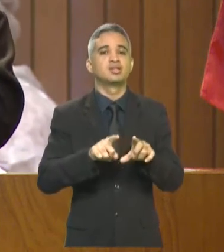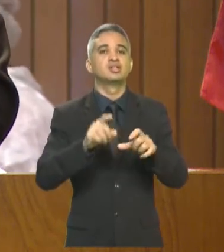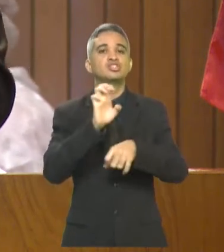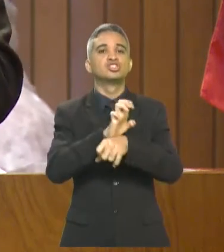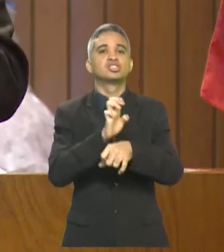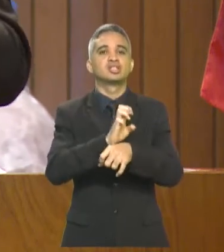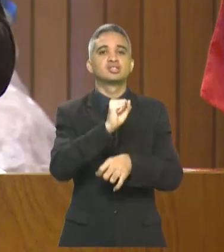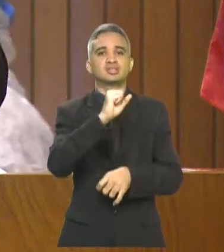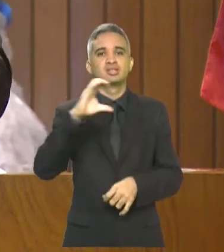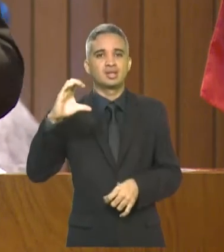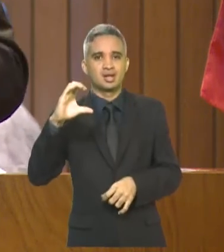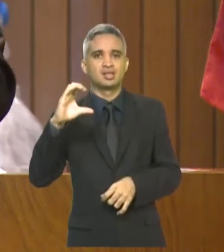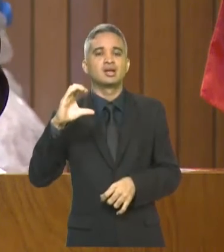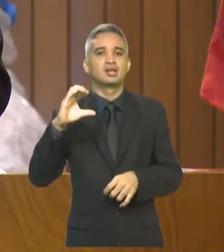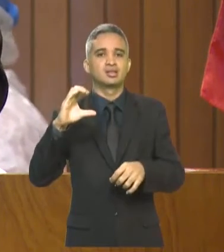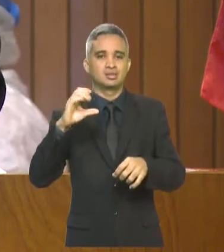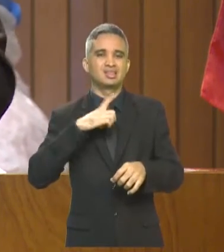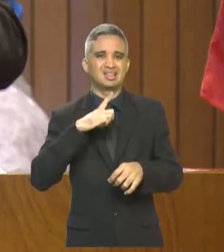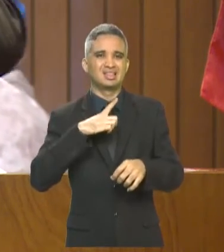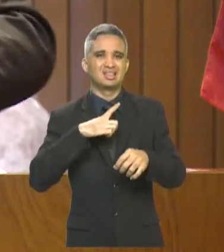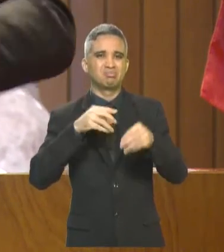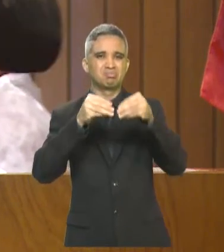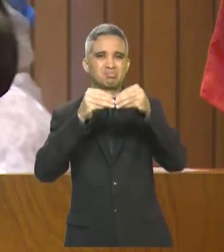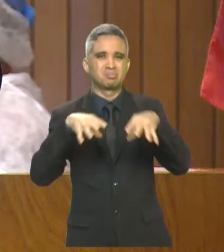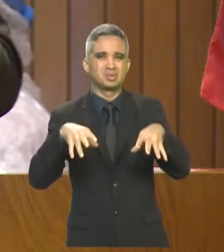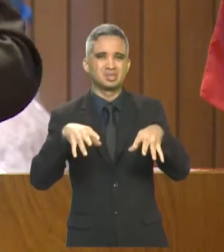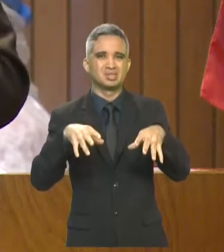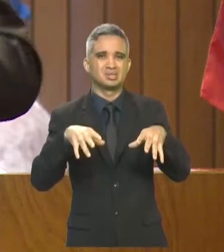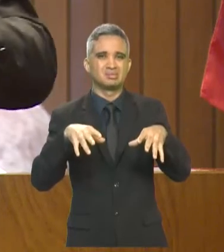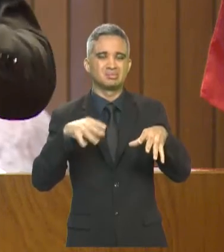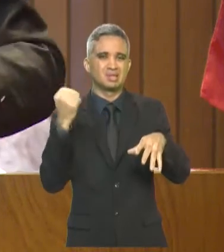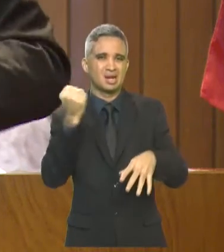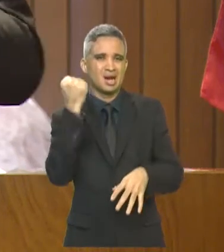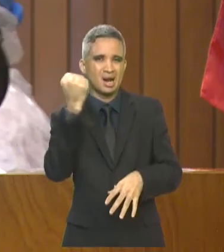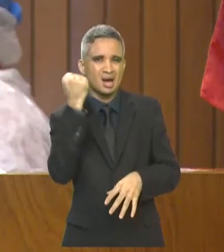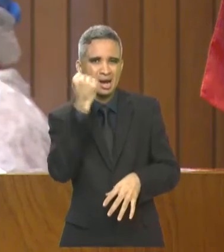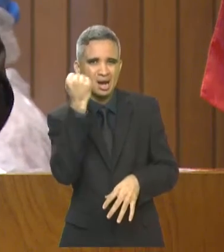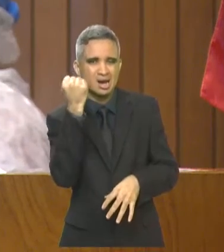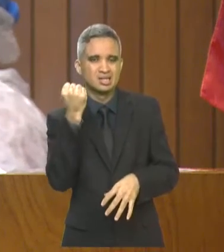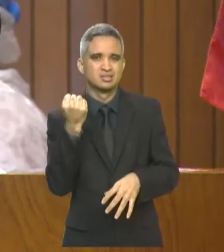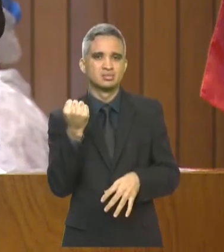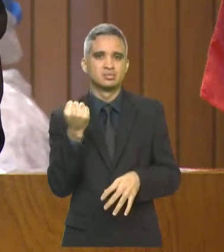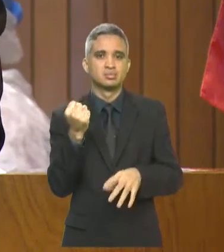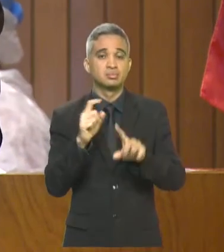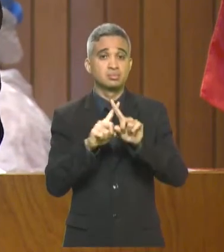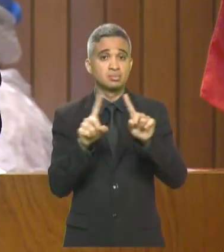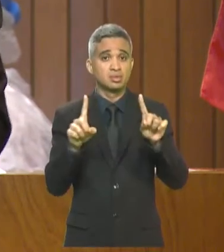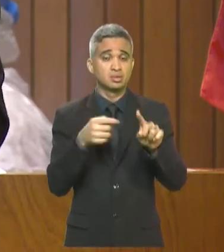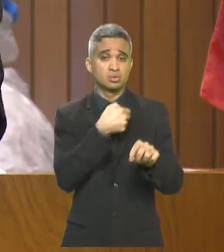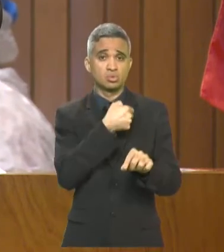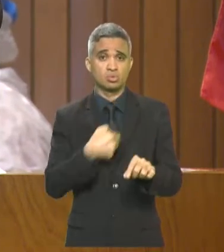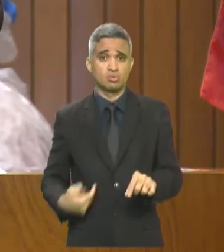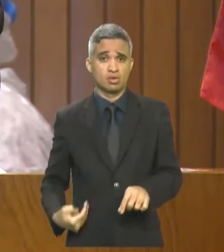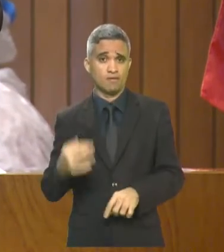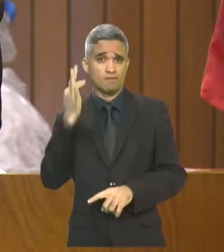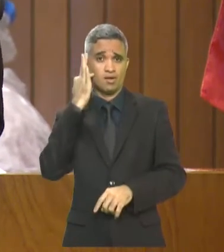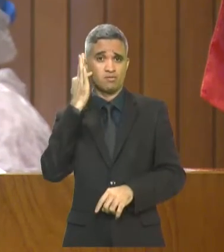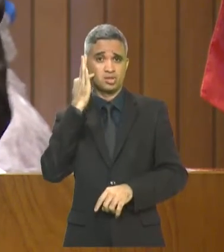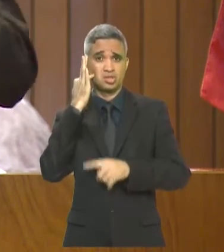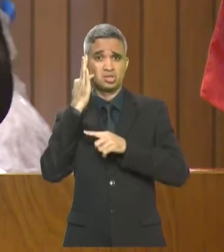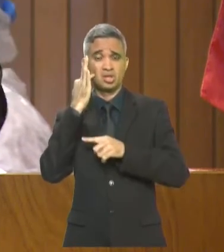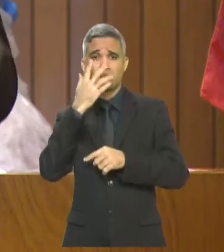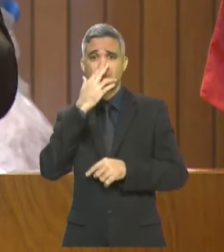momento, mas estão indo lá conversar com o presidente da República, conversar com o ministro da Saúde. E o governador Flavidino não faz isso,